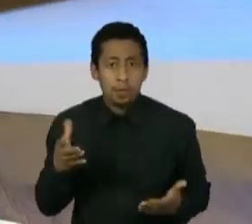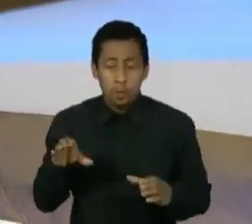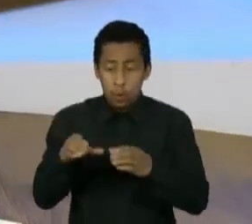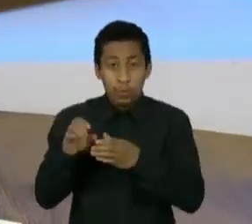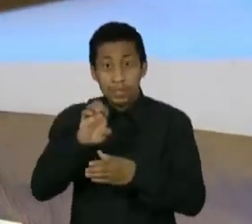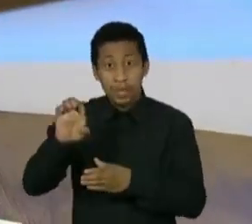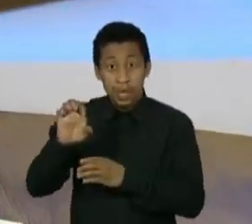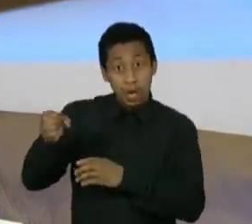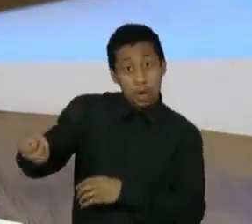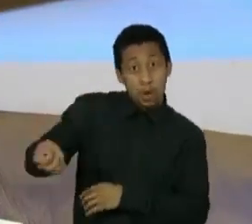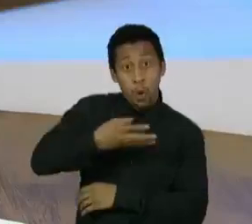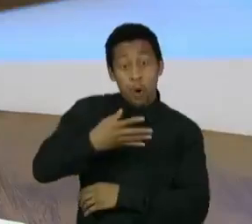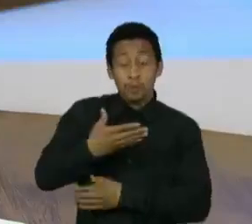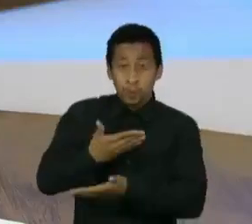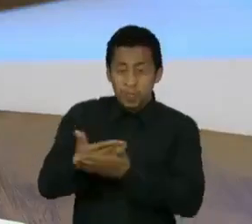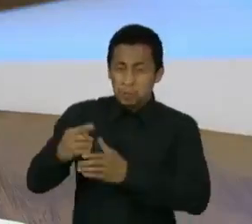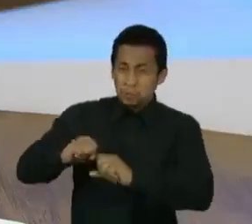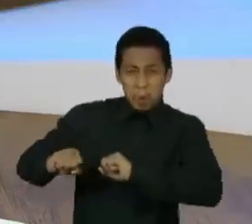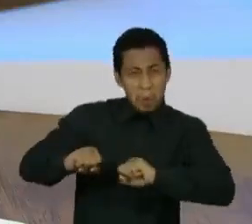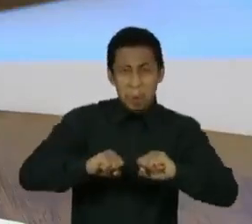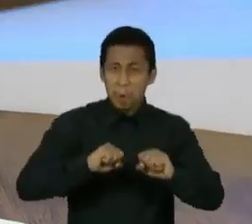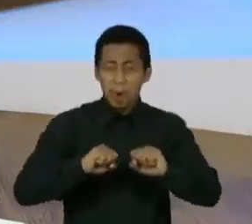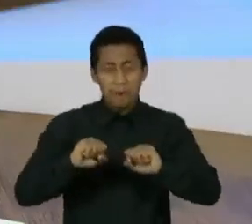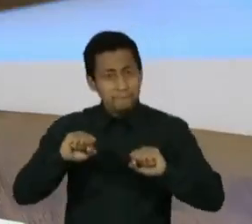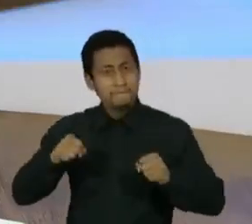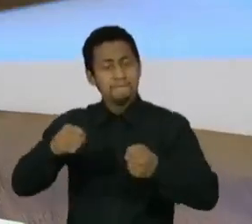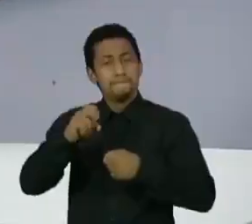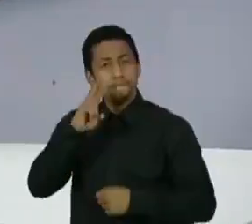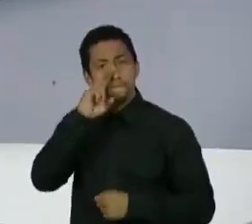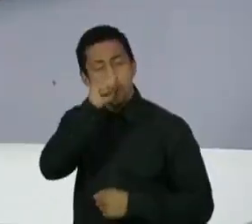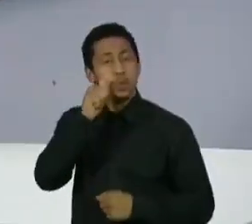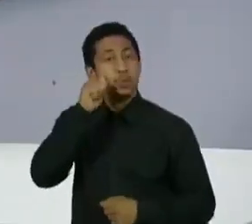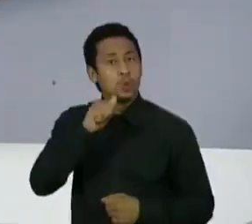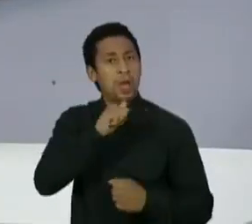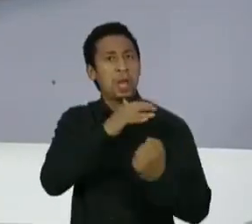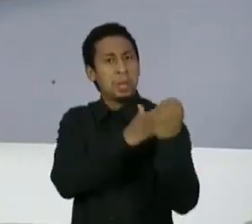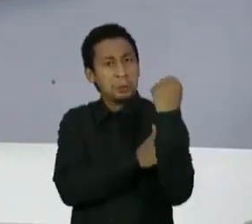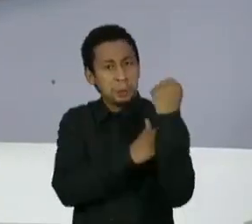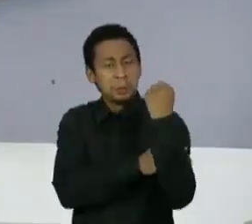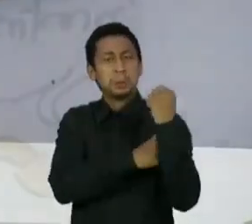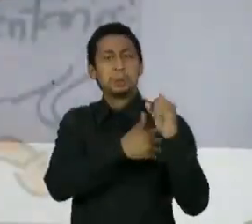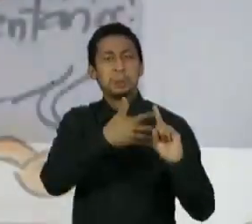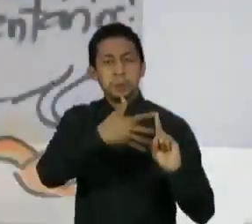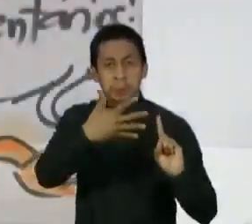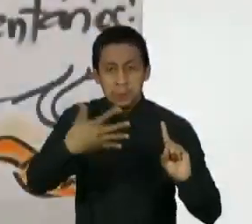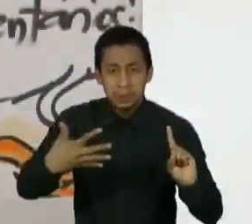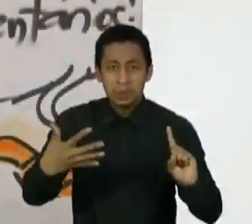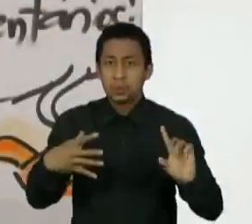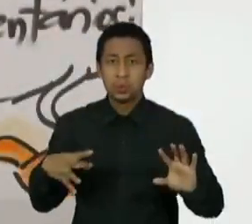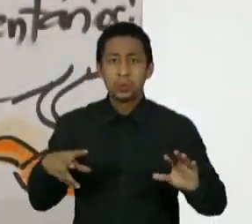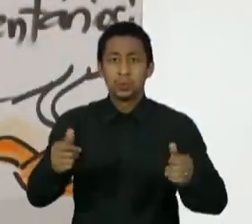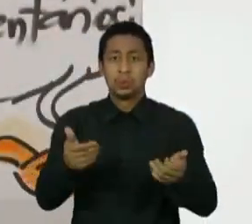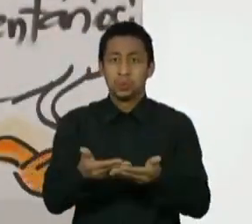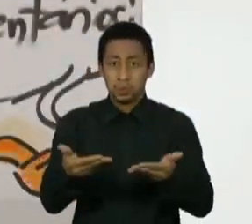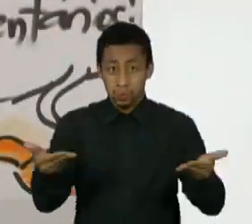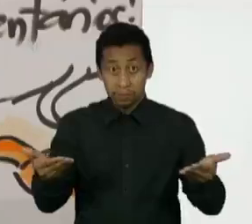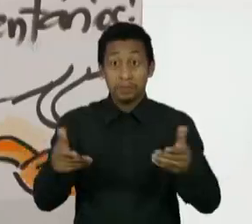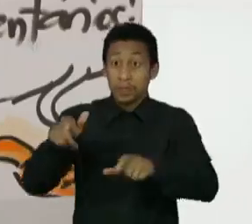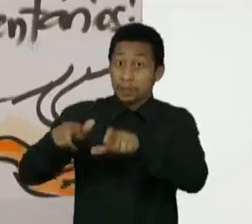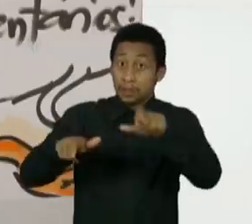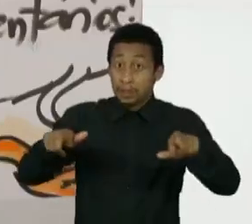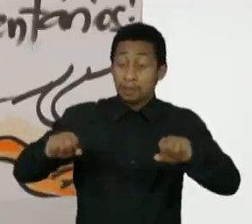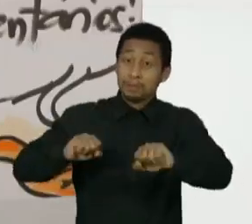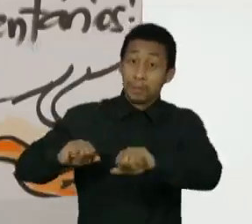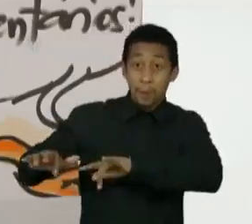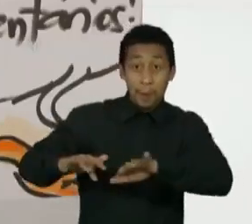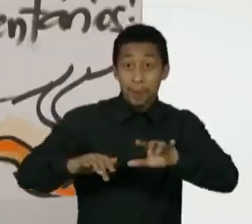surgindo e que está forte, mulheres, feministas, população LGBT, gente que vem dos